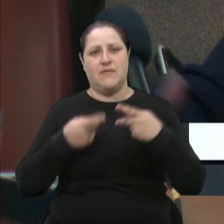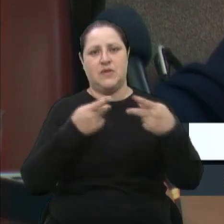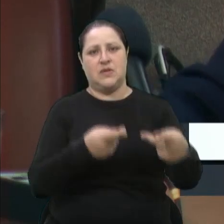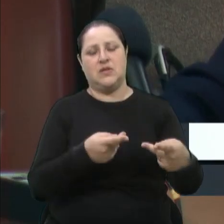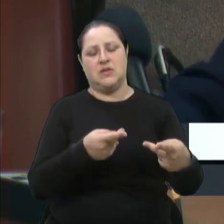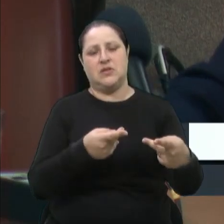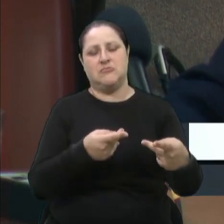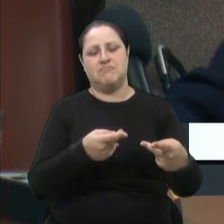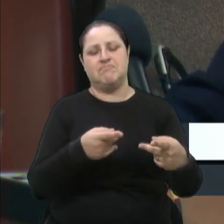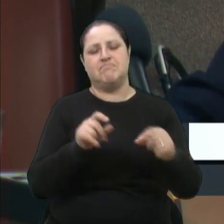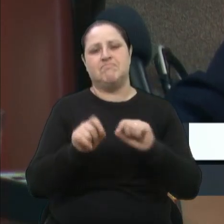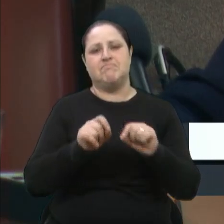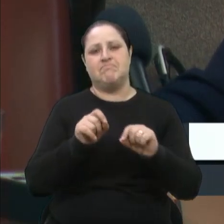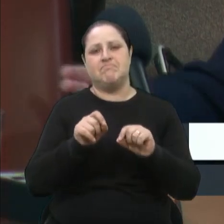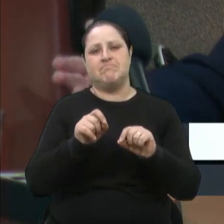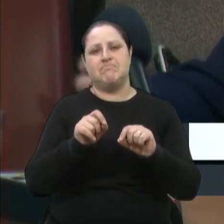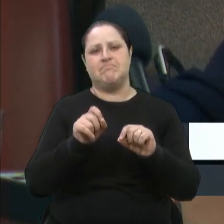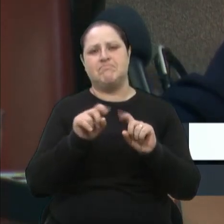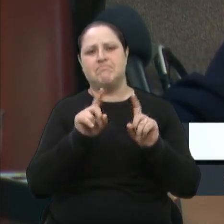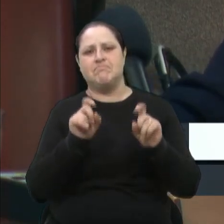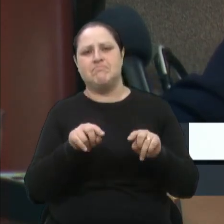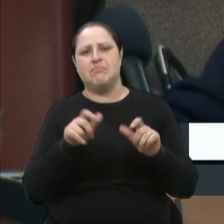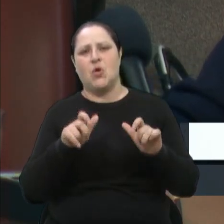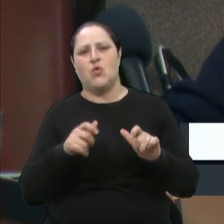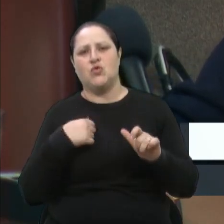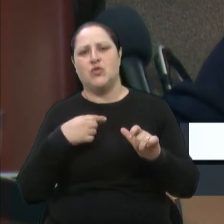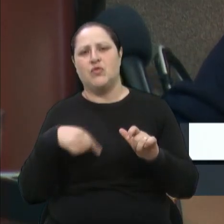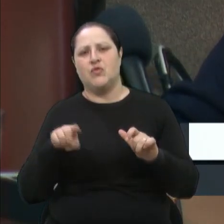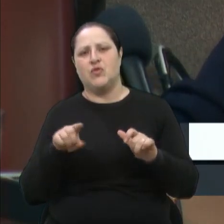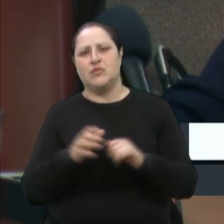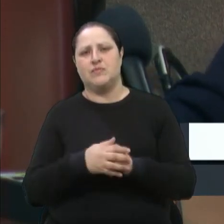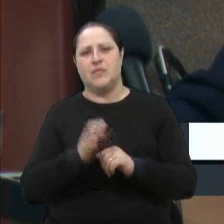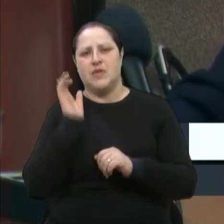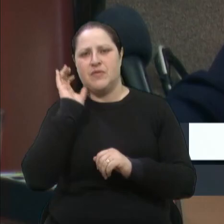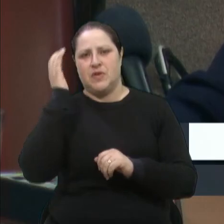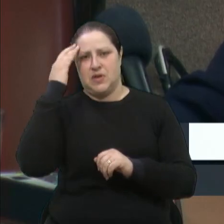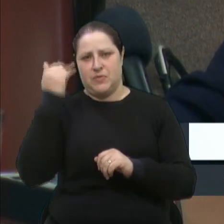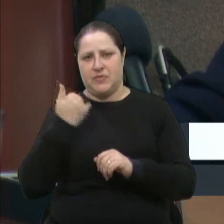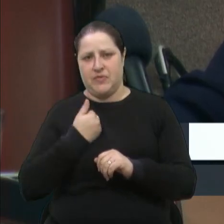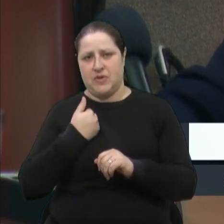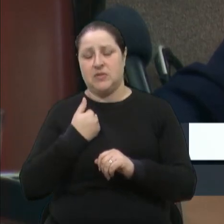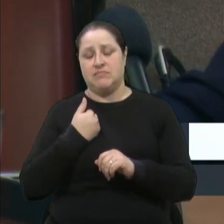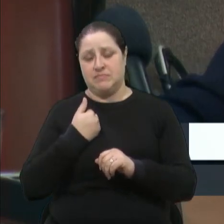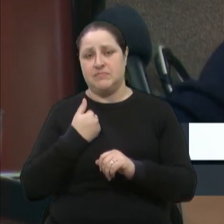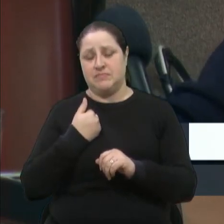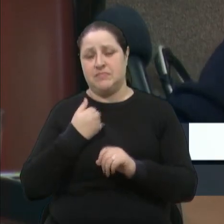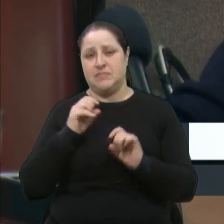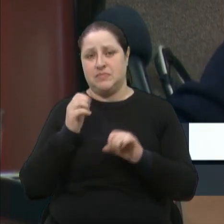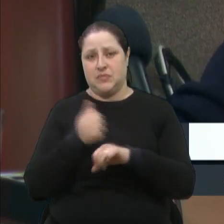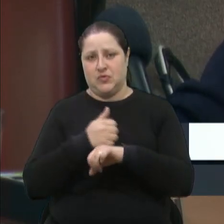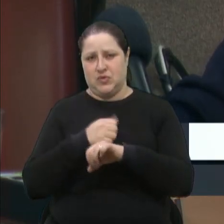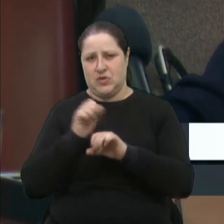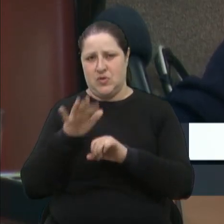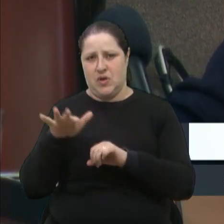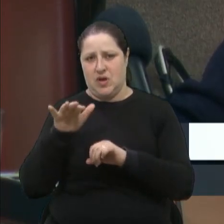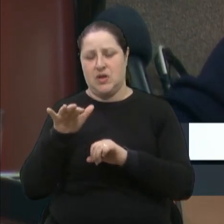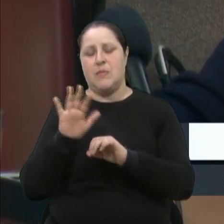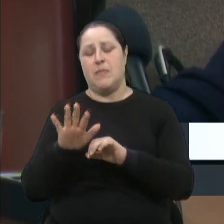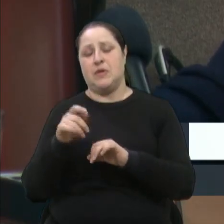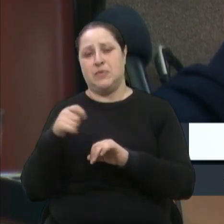Aonde que eu vou? Então, me corrija o vereador Filipe, que é especialista nessa área, mas é a questão da atração e retenção,